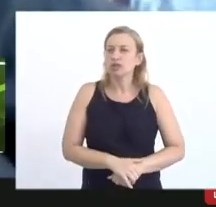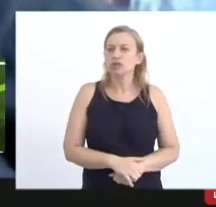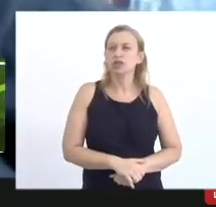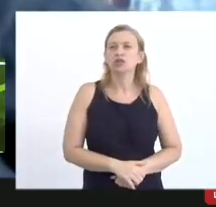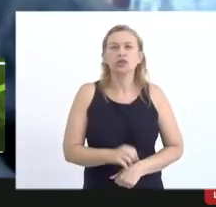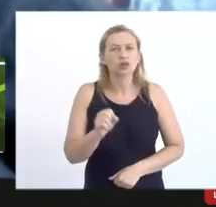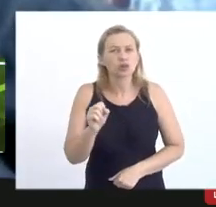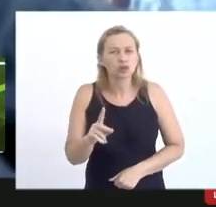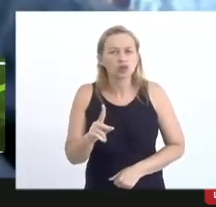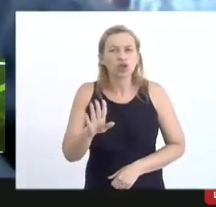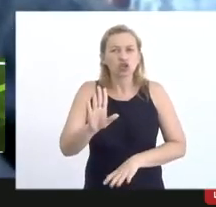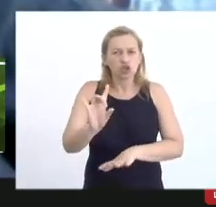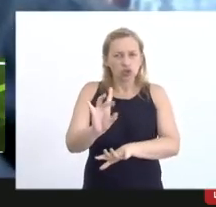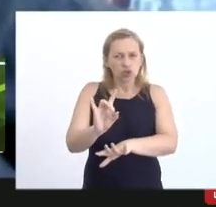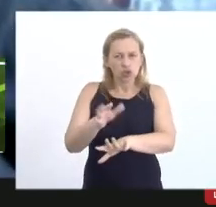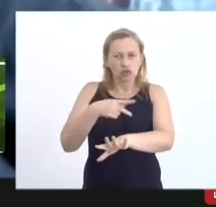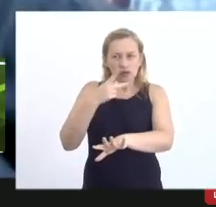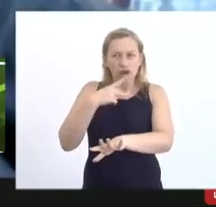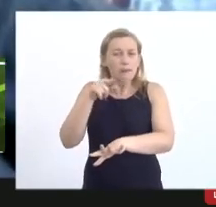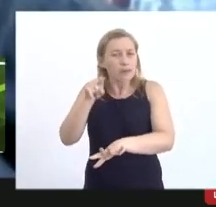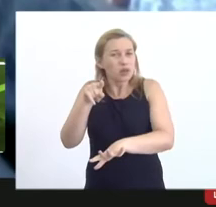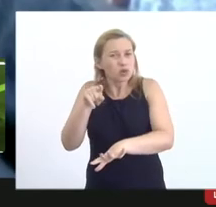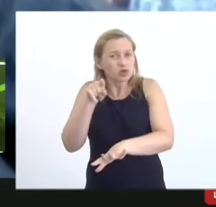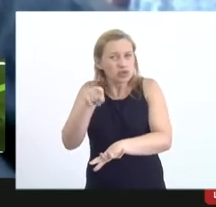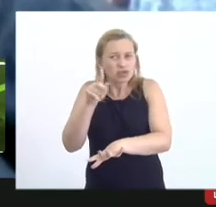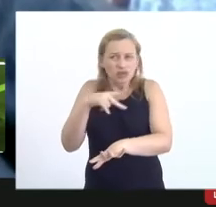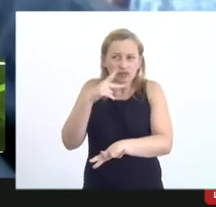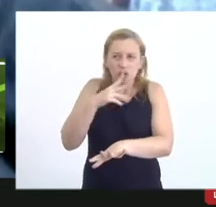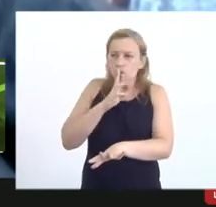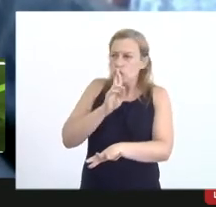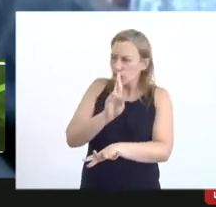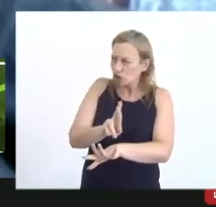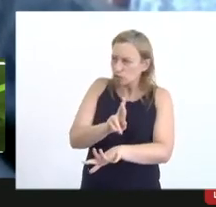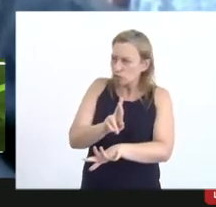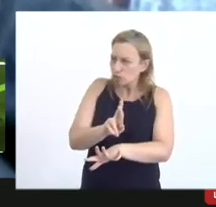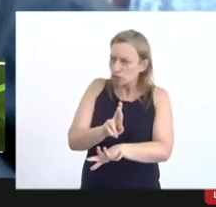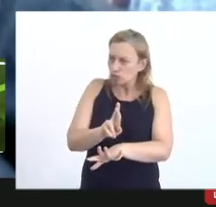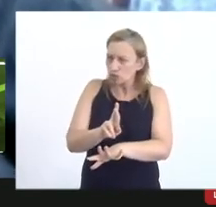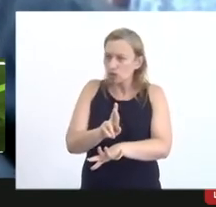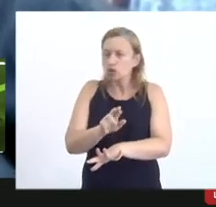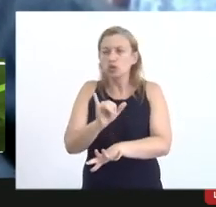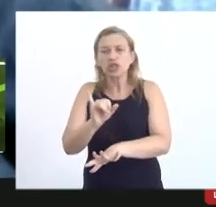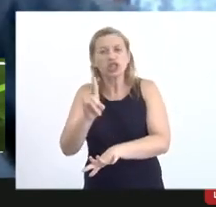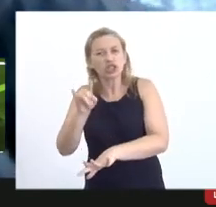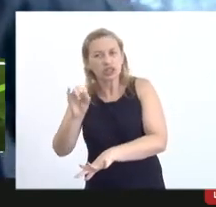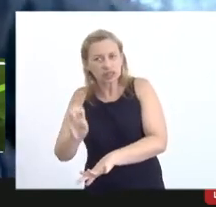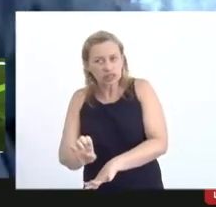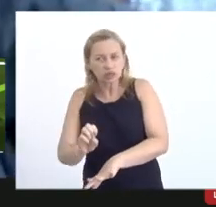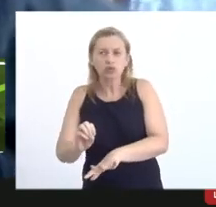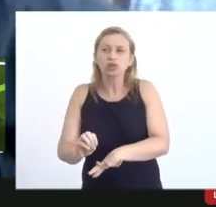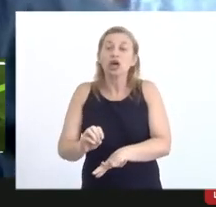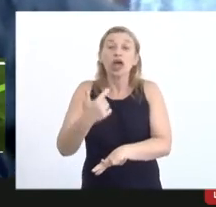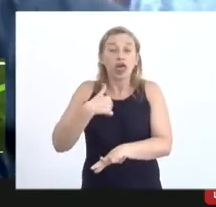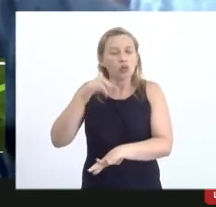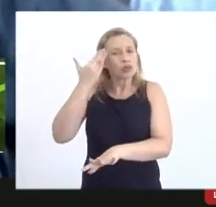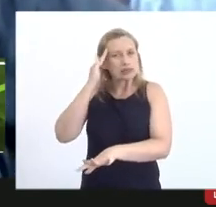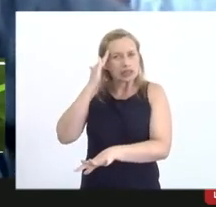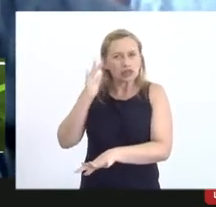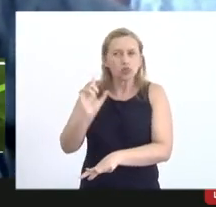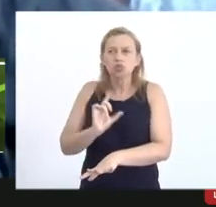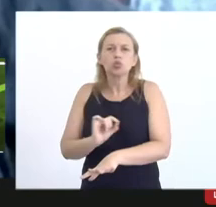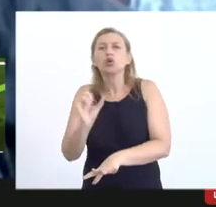Eduardo deixa só te dizer pelo que você está dizendo respondendo ao ponto do Whindersson eu entendo